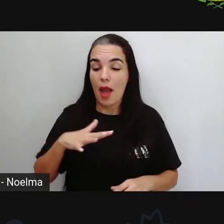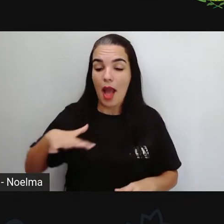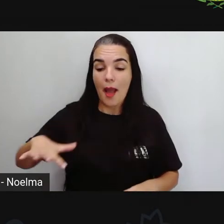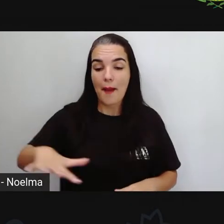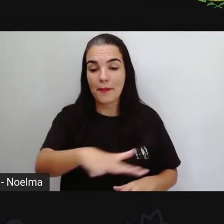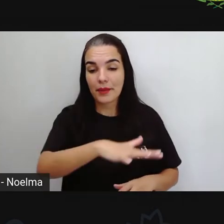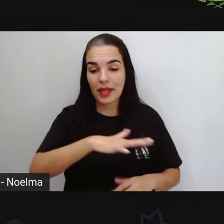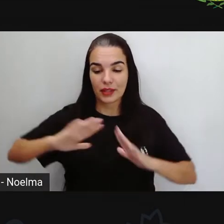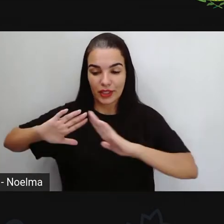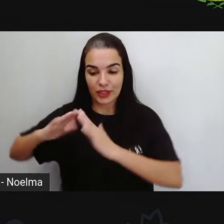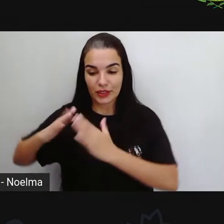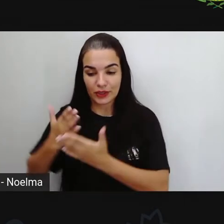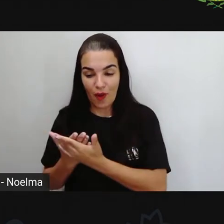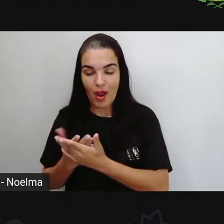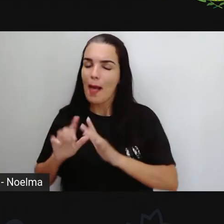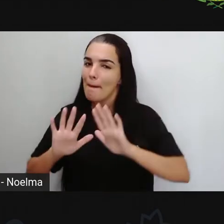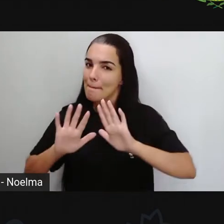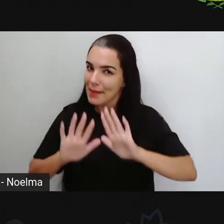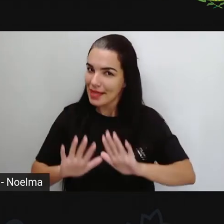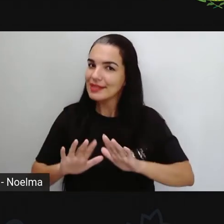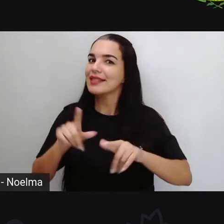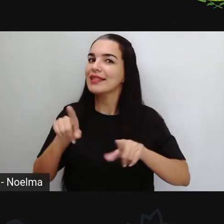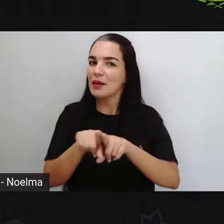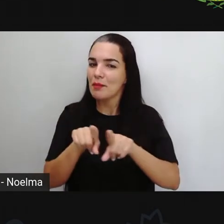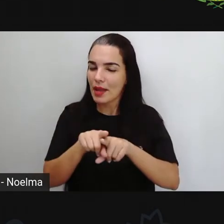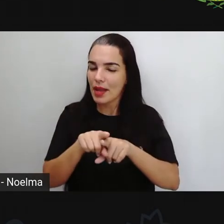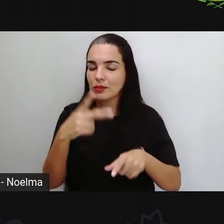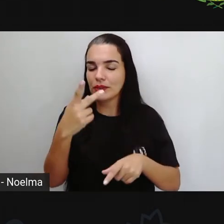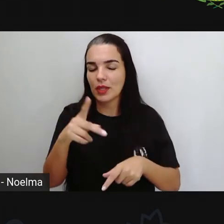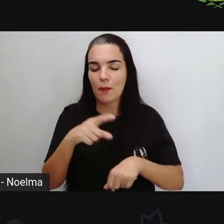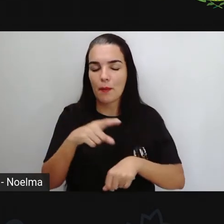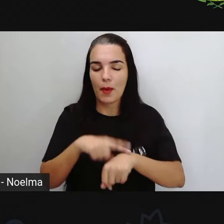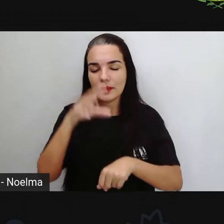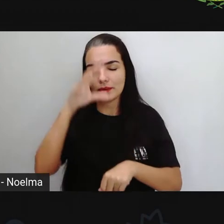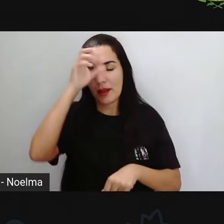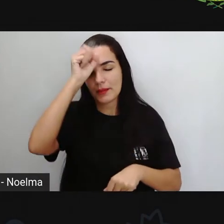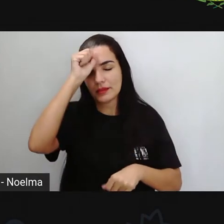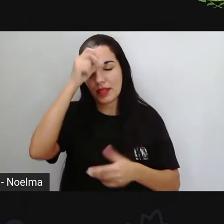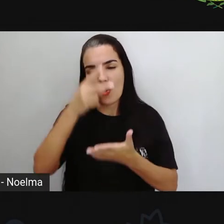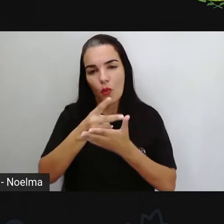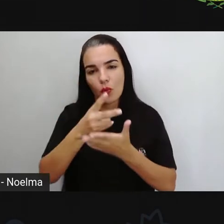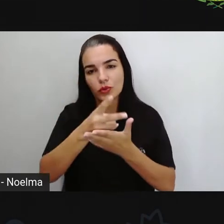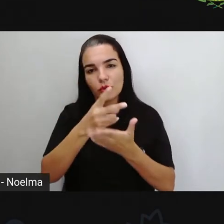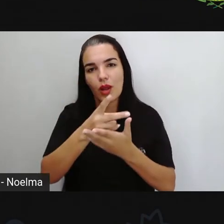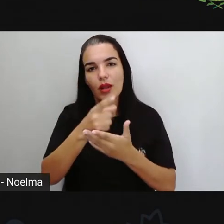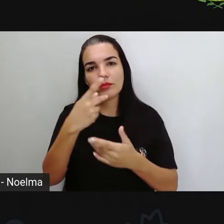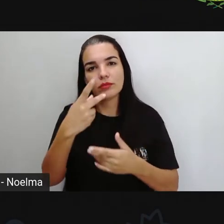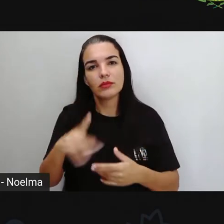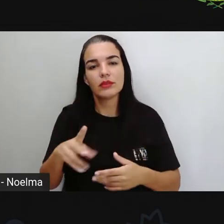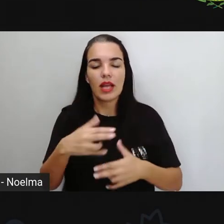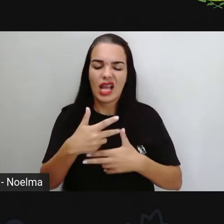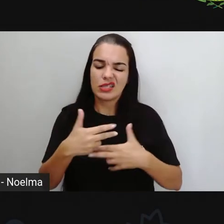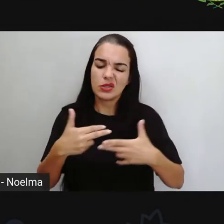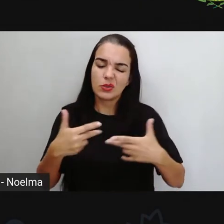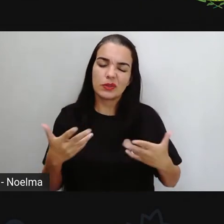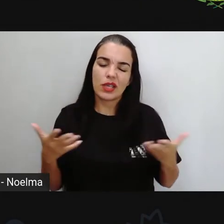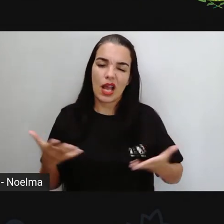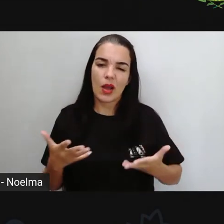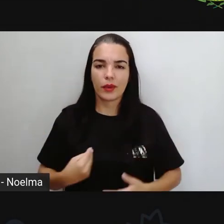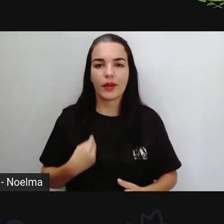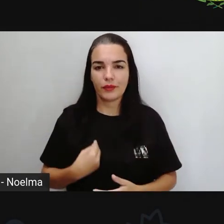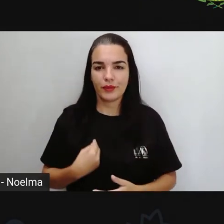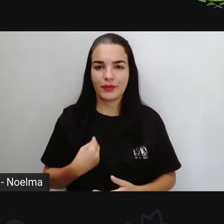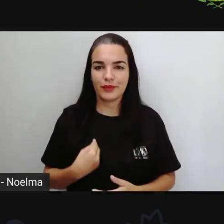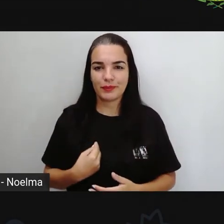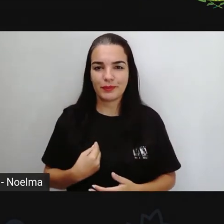um momento de aprendizado e que vai lhe ajudar, dar continuidade, né? Diante dos momentos, diante da situação que a gente está